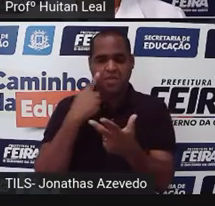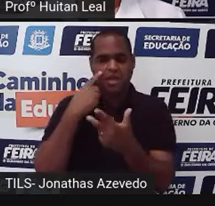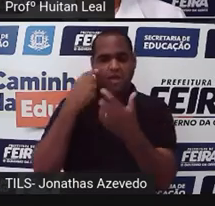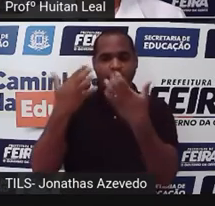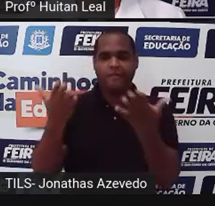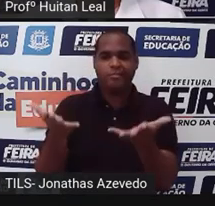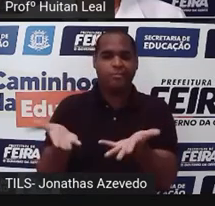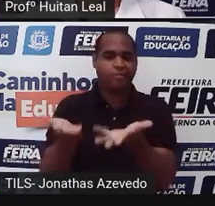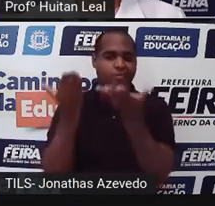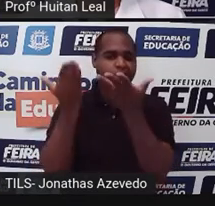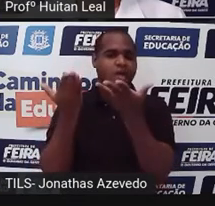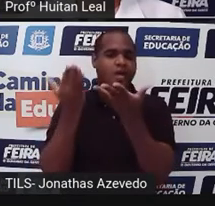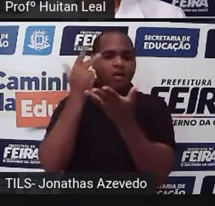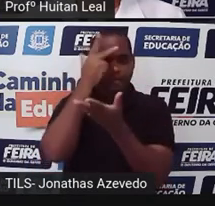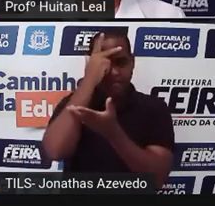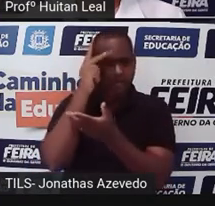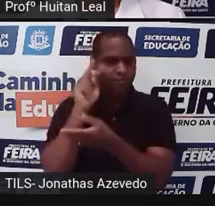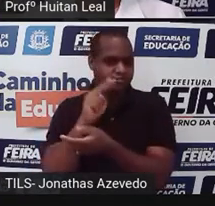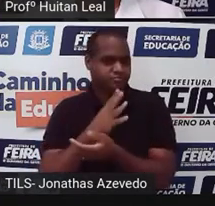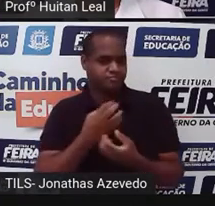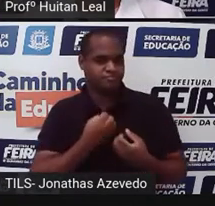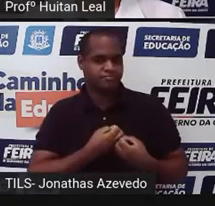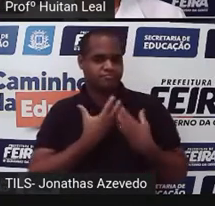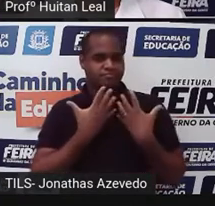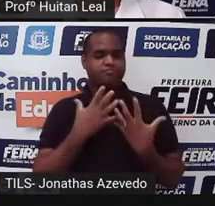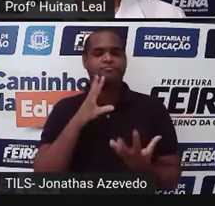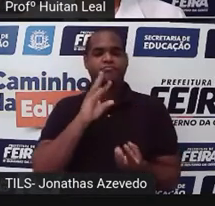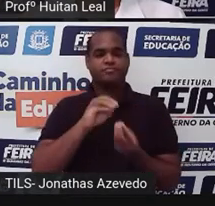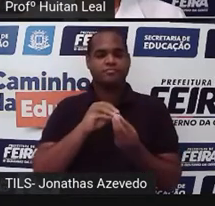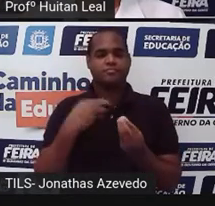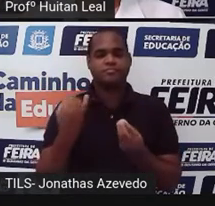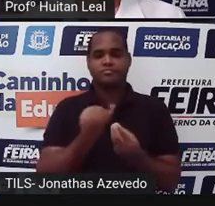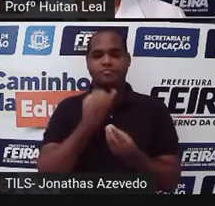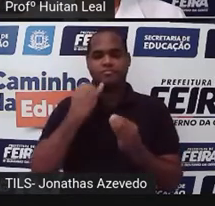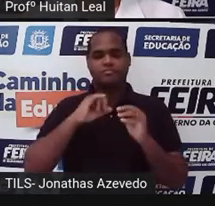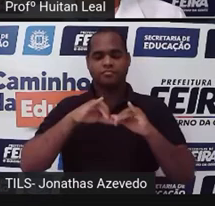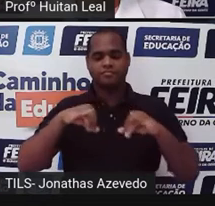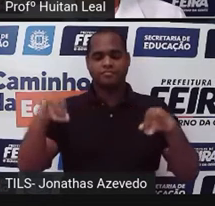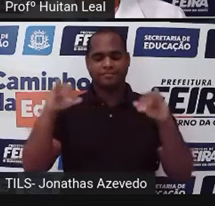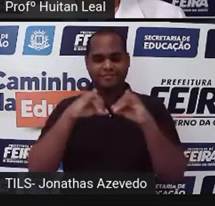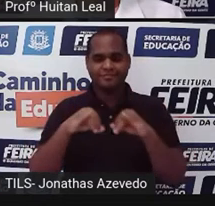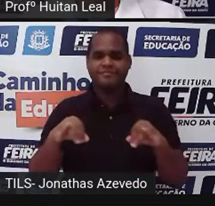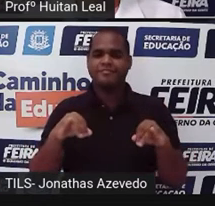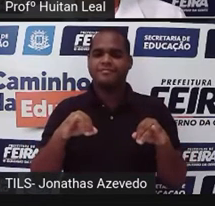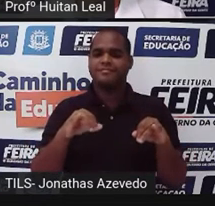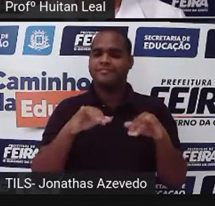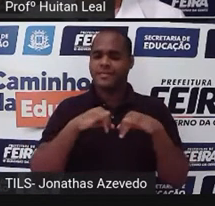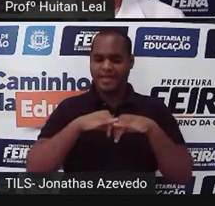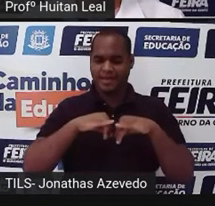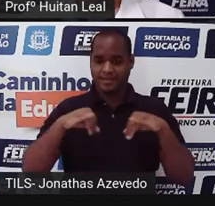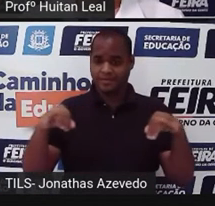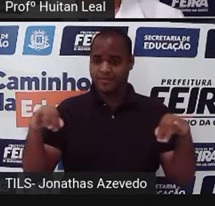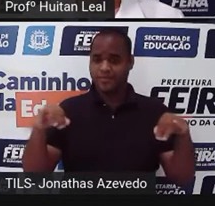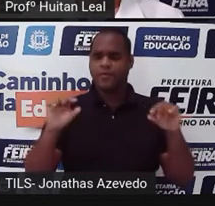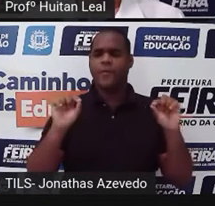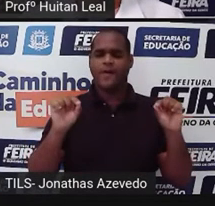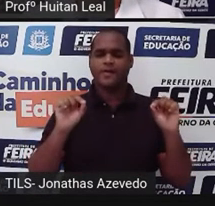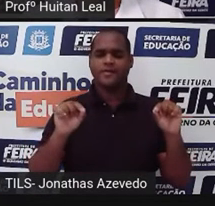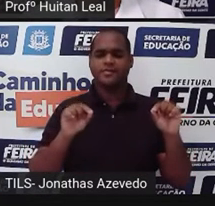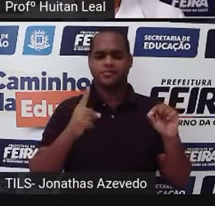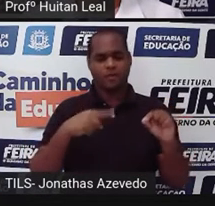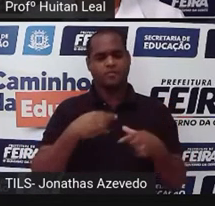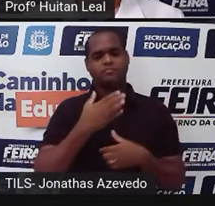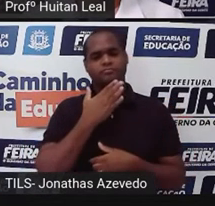Então, poema aí resume muita coisa do que tem a ver com a notícia. E o que é a notícia? Nós já sabemos. A